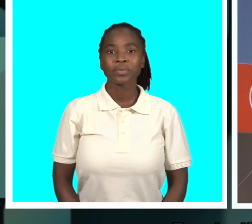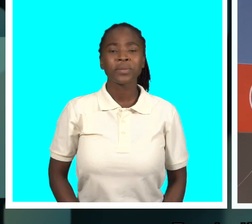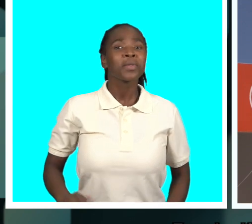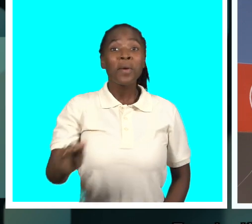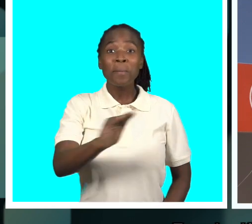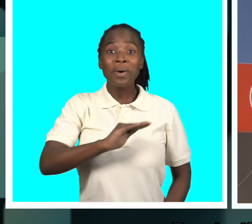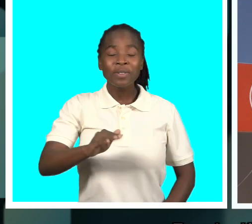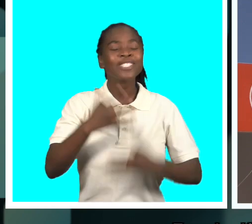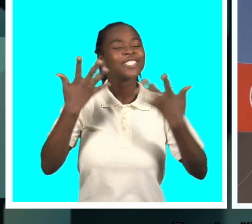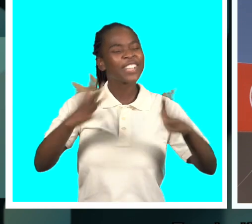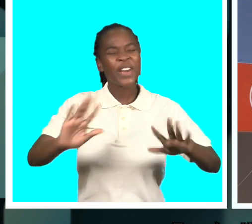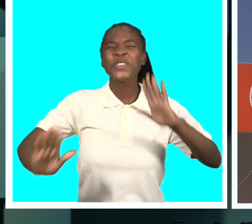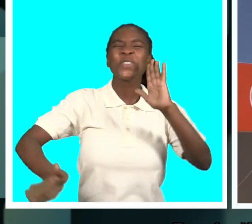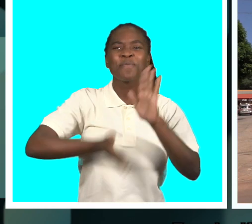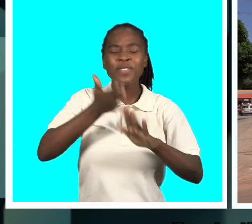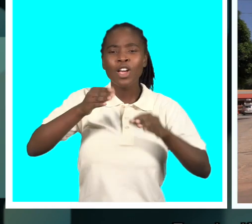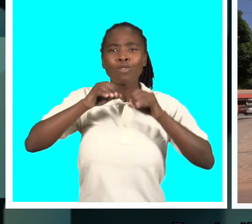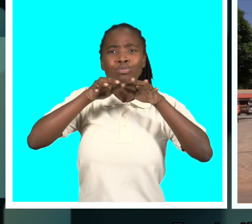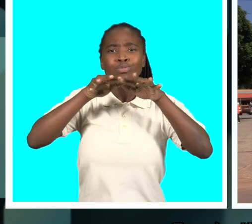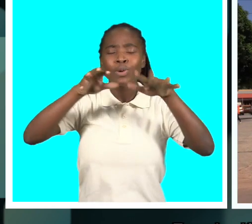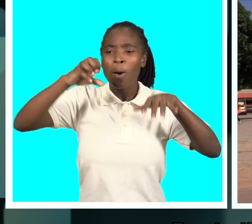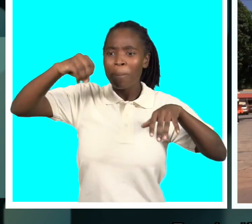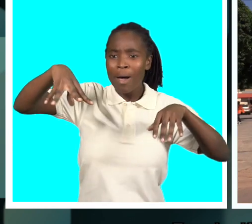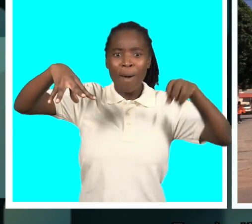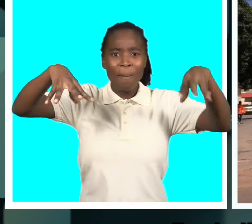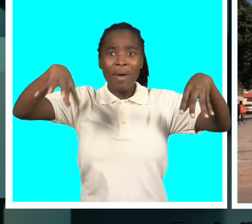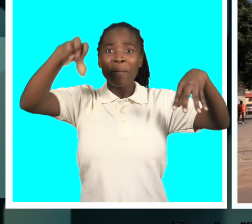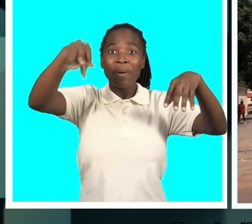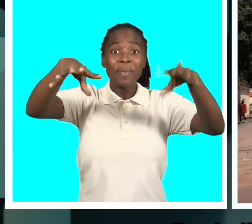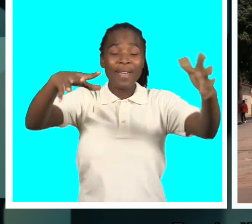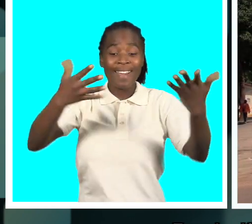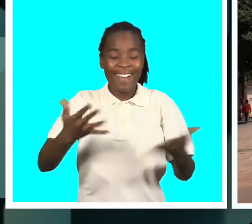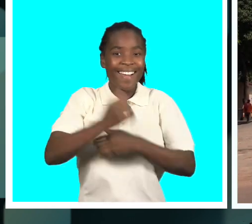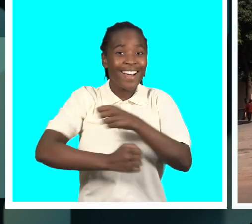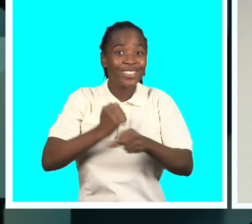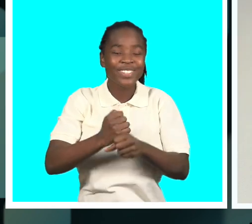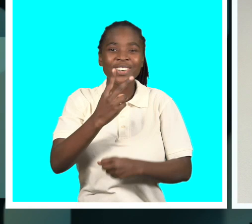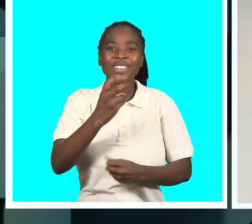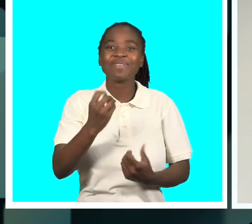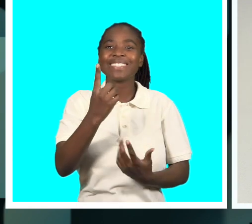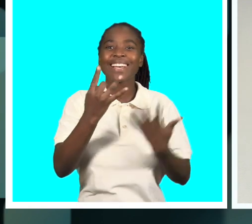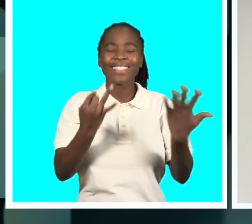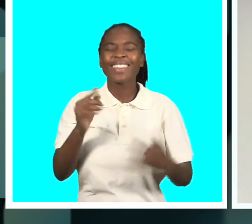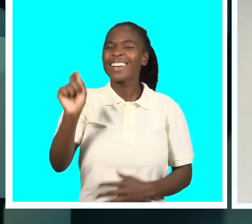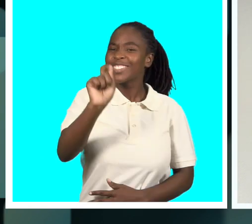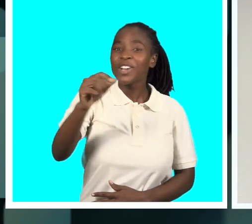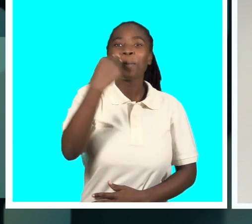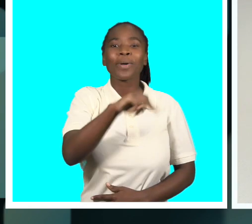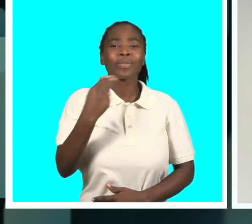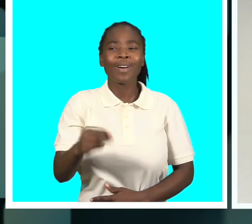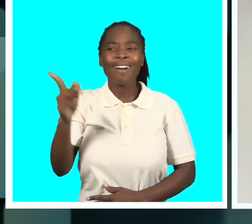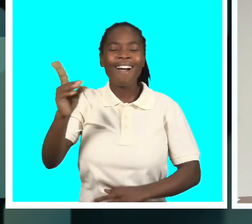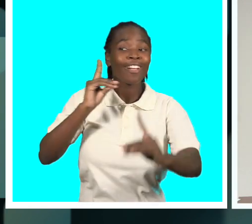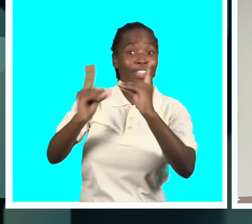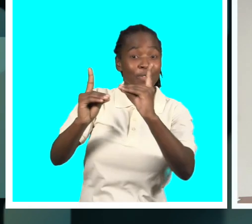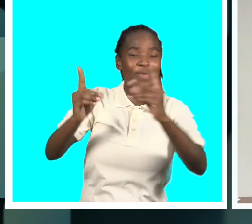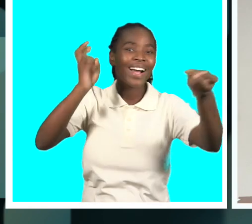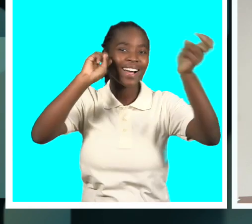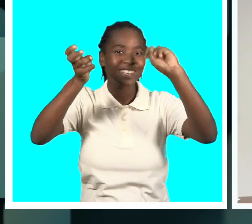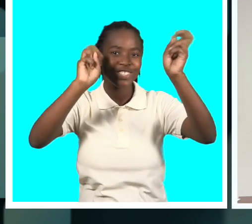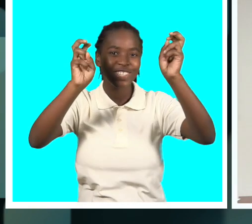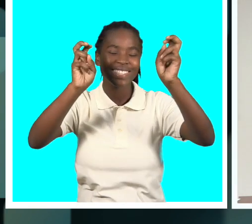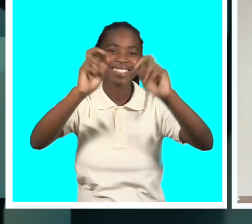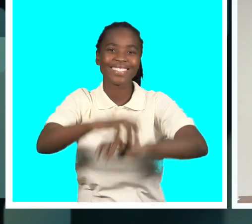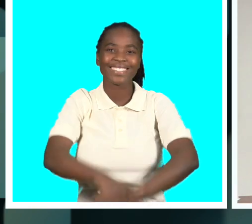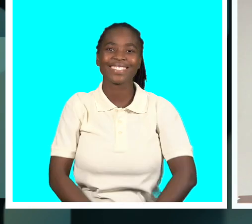Energia elétrica chegará aos bairros a expansão do distrito da Matola ainda este ano, segundo afirmou o